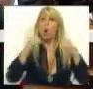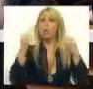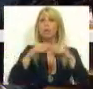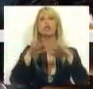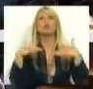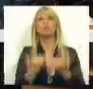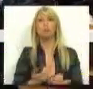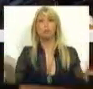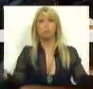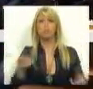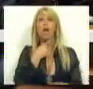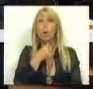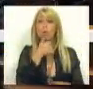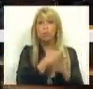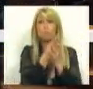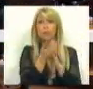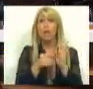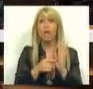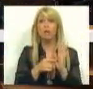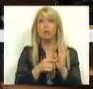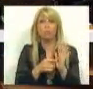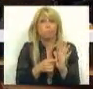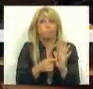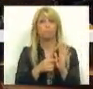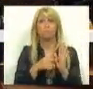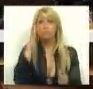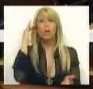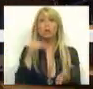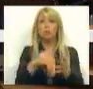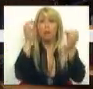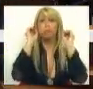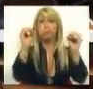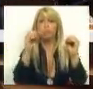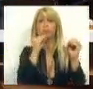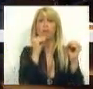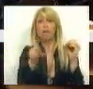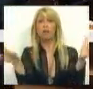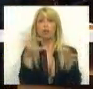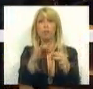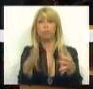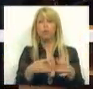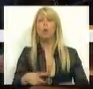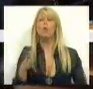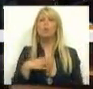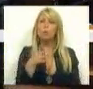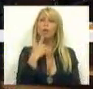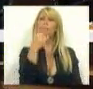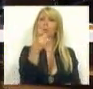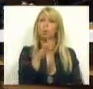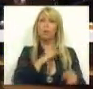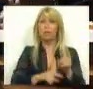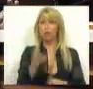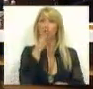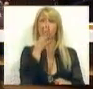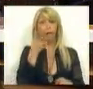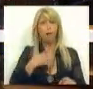medida já não tem absolutamente nenhuma eficácia para a região. E o que eu lhe queria questionar, Sr. Deputado,